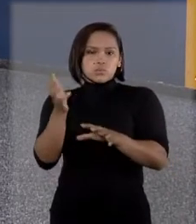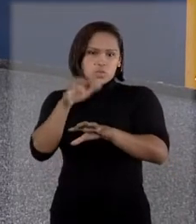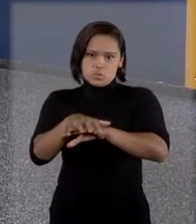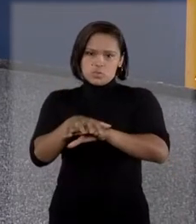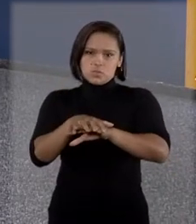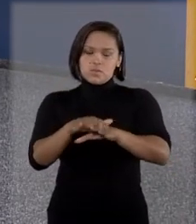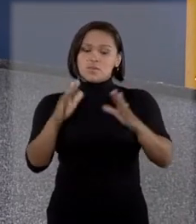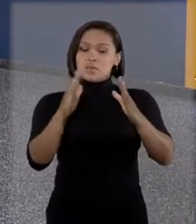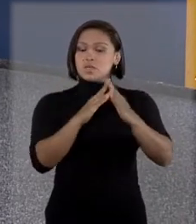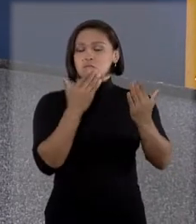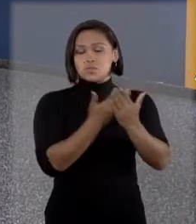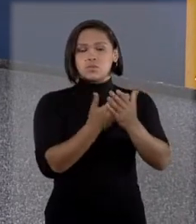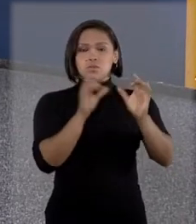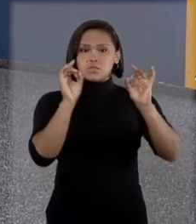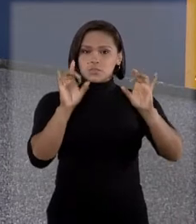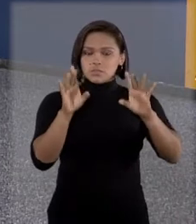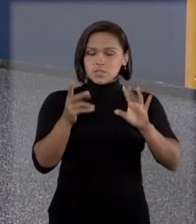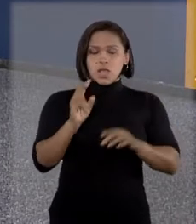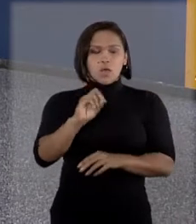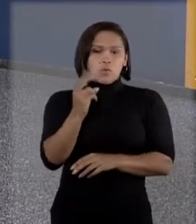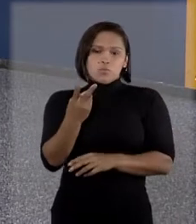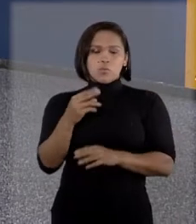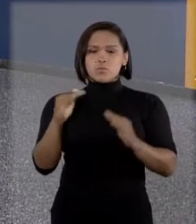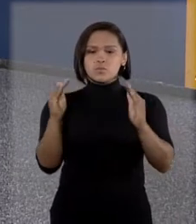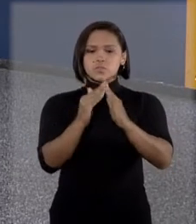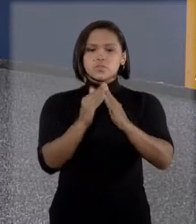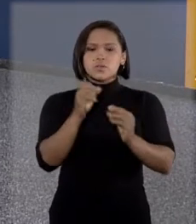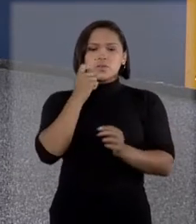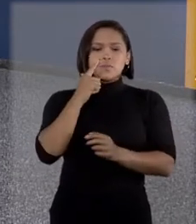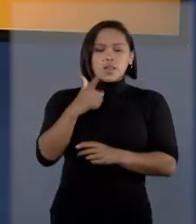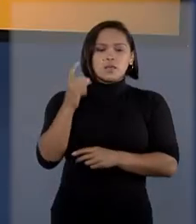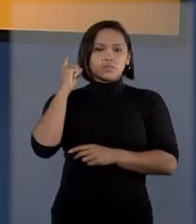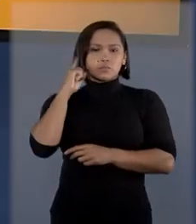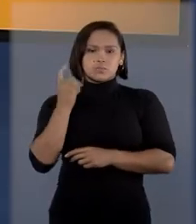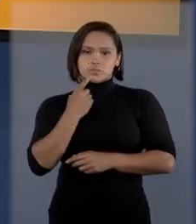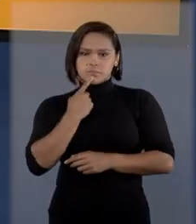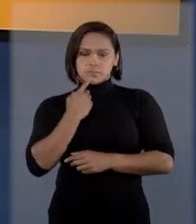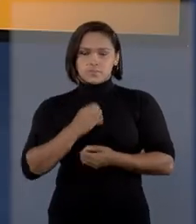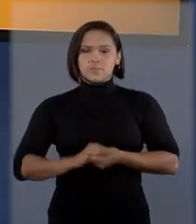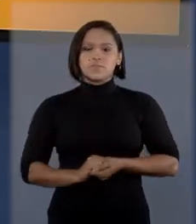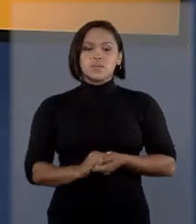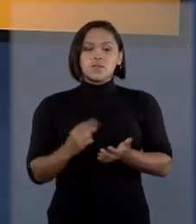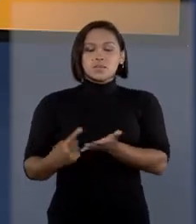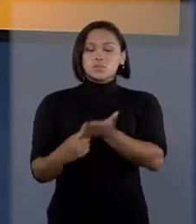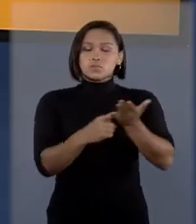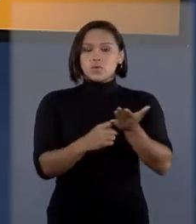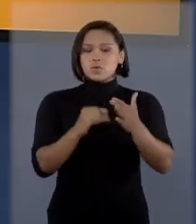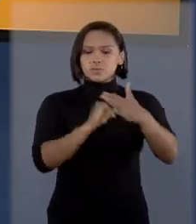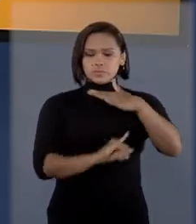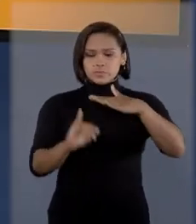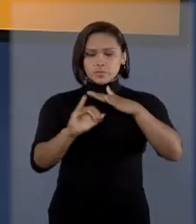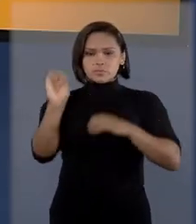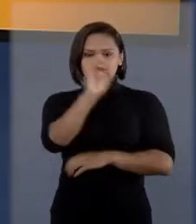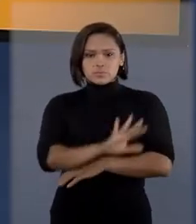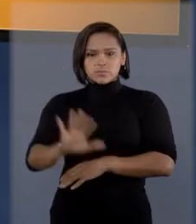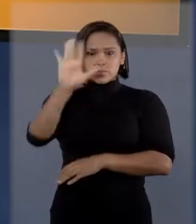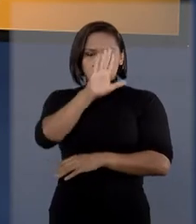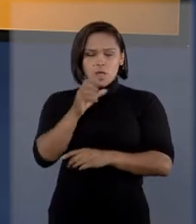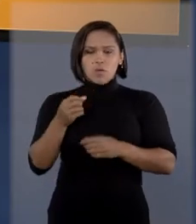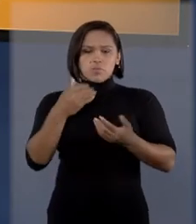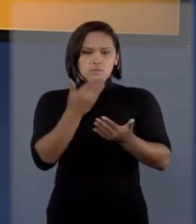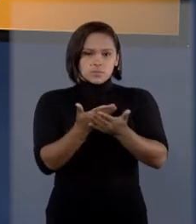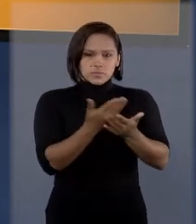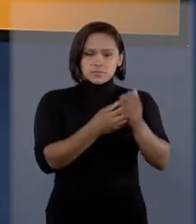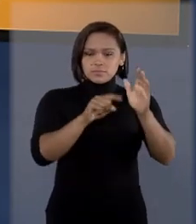escolas especiais ou escolas belíngues de surdos. De acordo com o Instituto Nacional de Estudos e Pesquisas